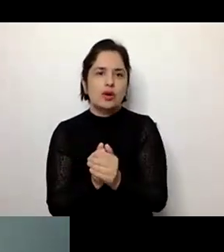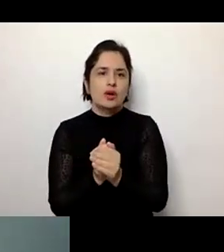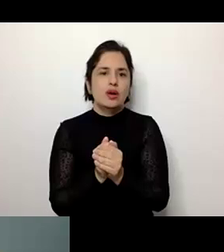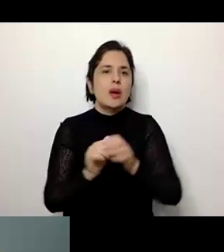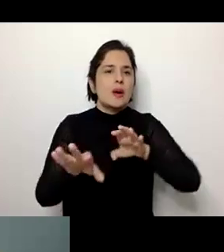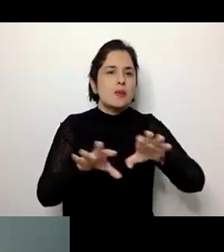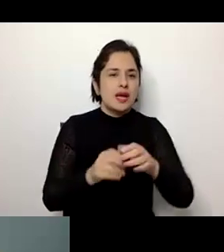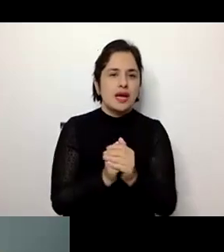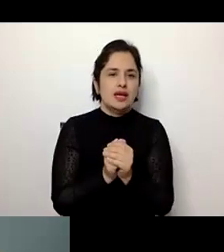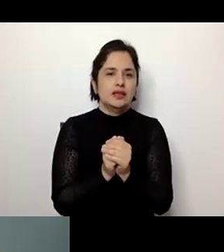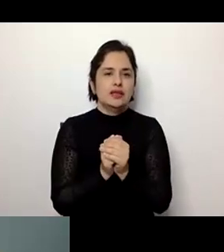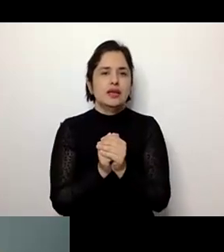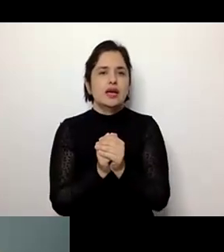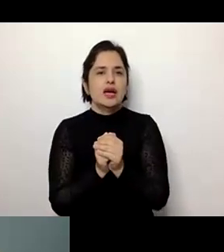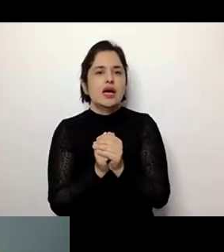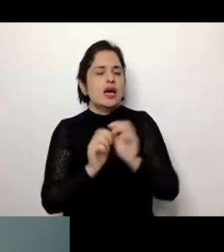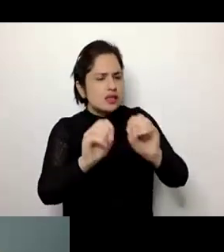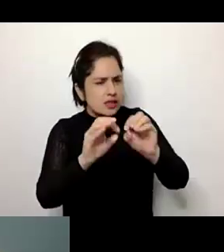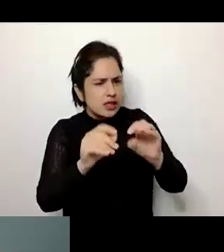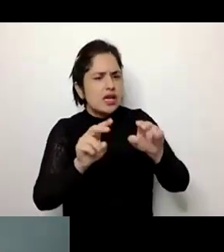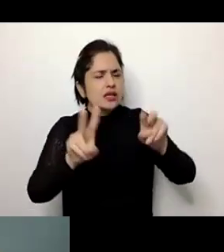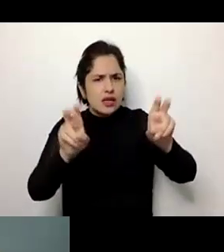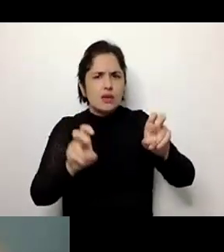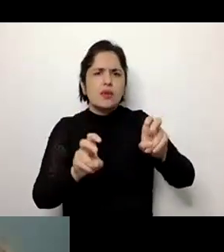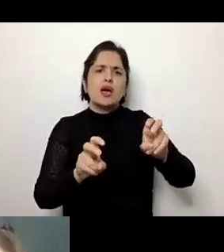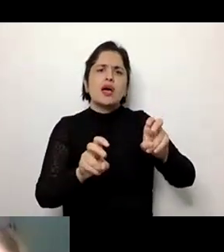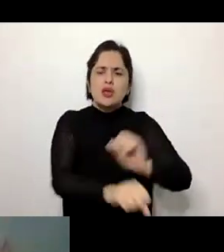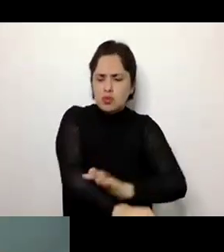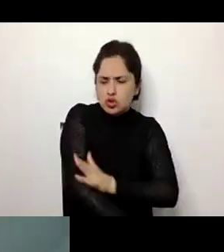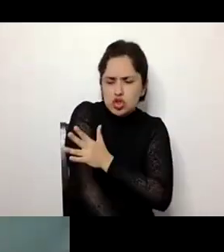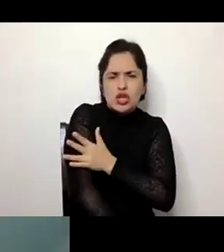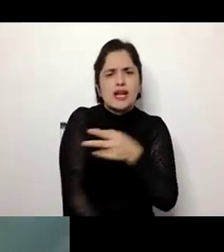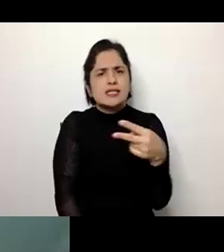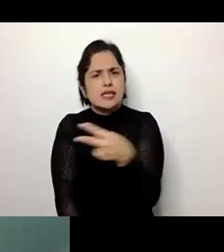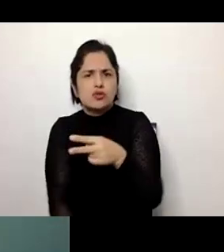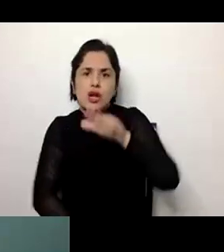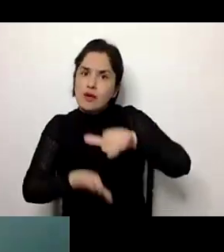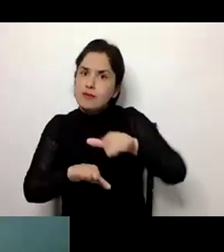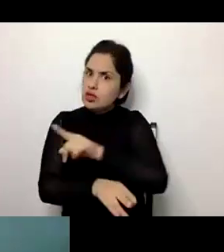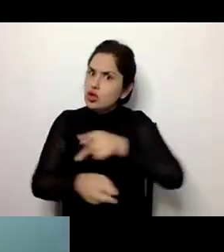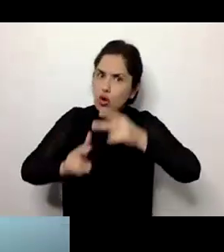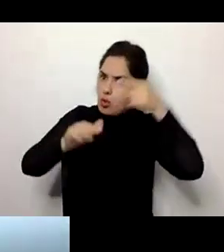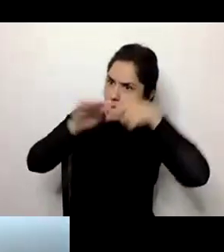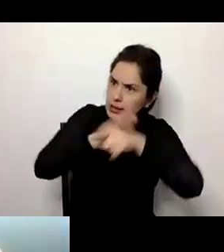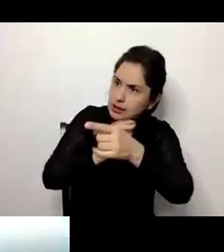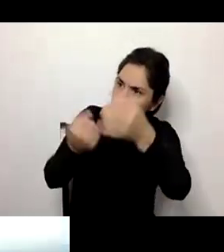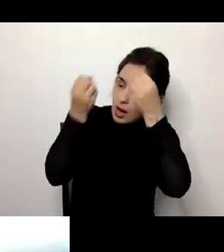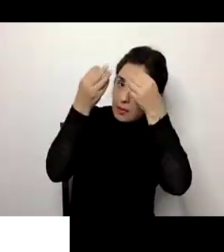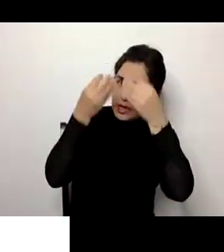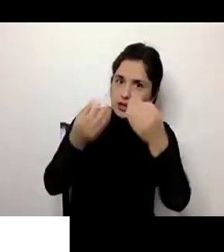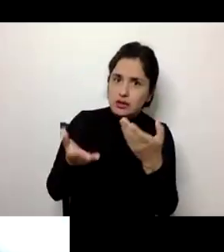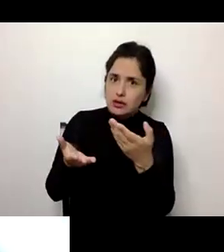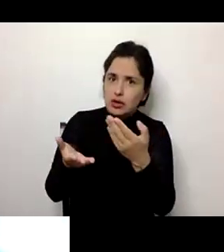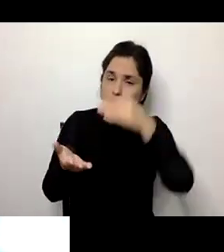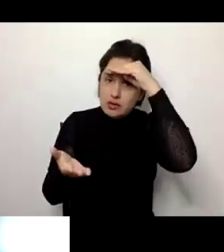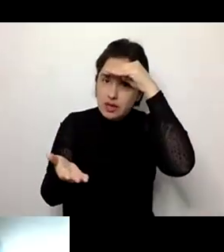envolvimento sexual, coisas que muitas vezes nós também não permitimos que a pessoa com deficiência intelectual vivencie,